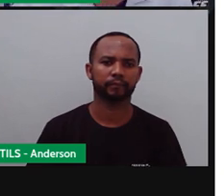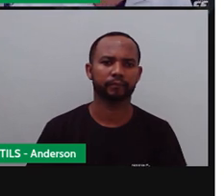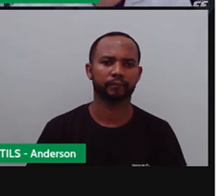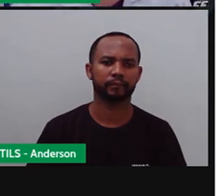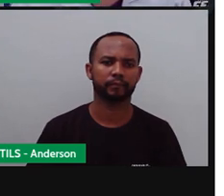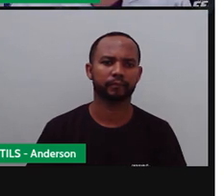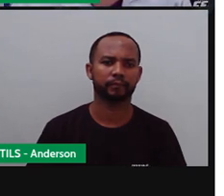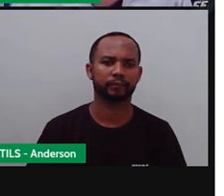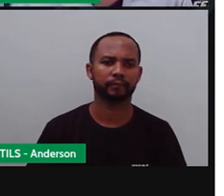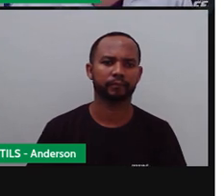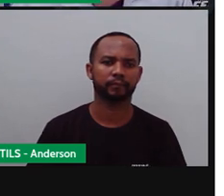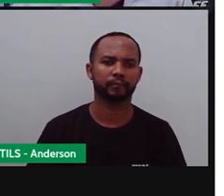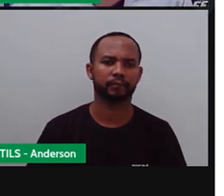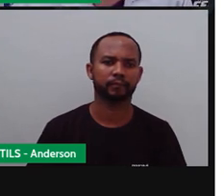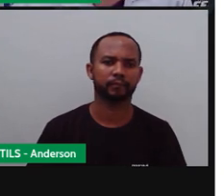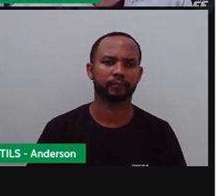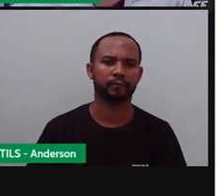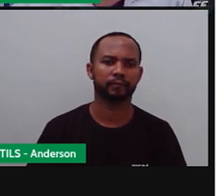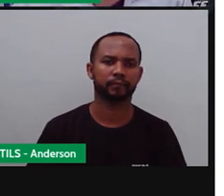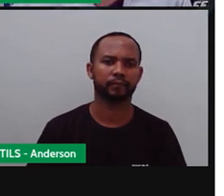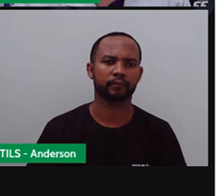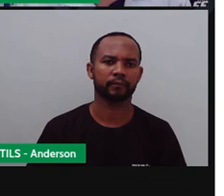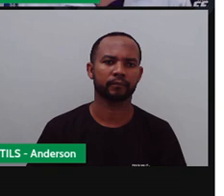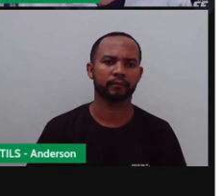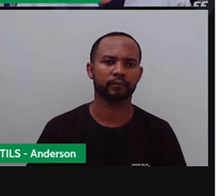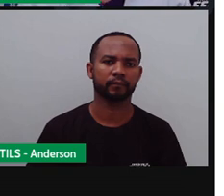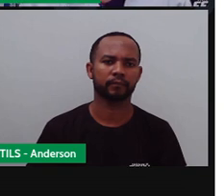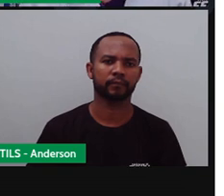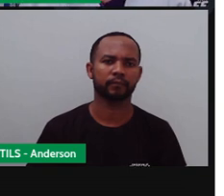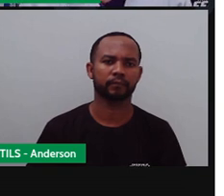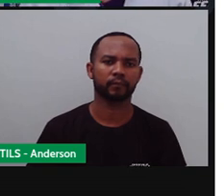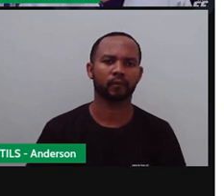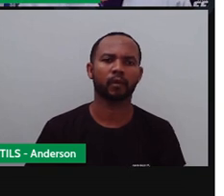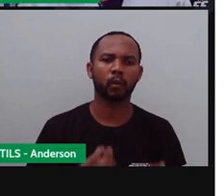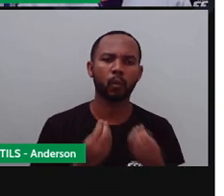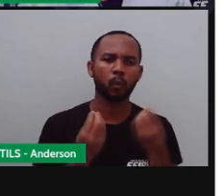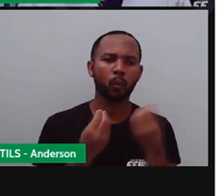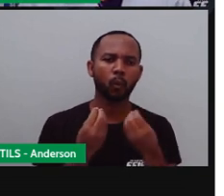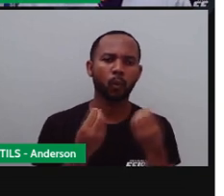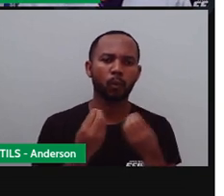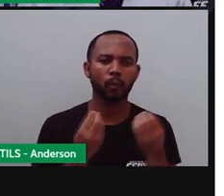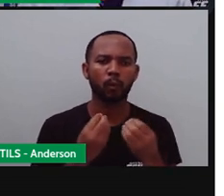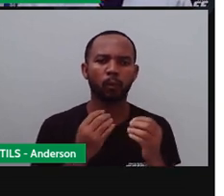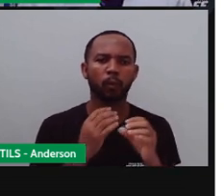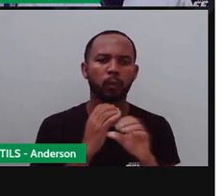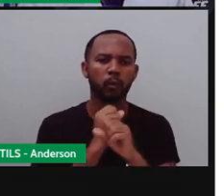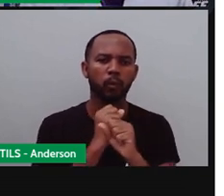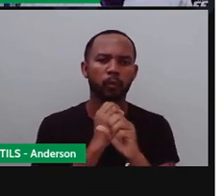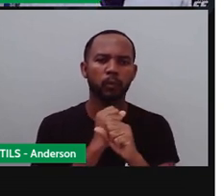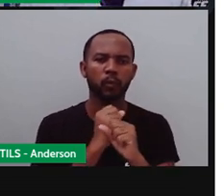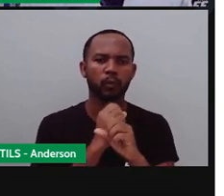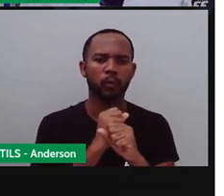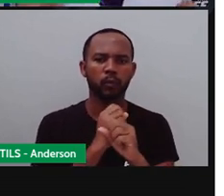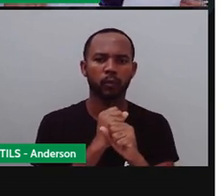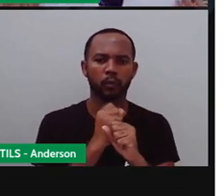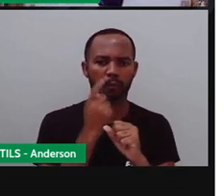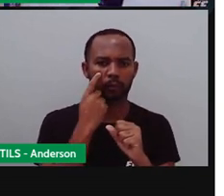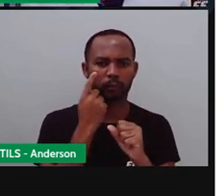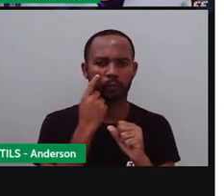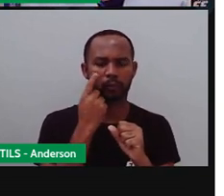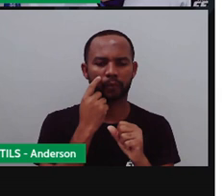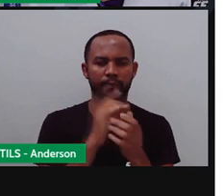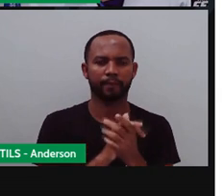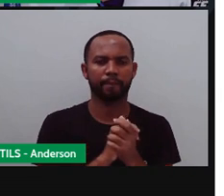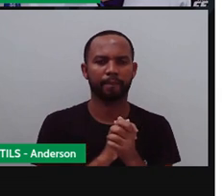algum lugar. Tá? Bom, vamos fazer aqui o cálculo mental por decomposição, né? E para fazer o cálculo